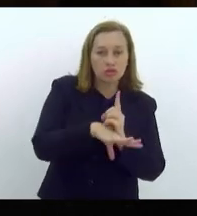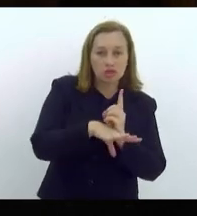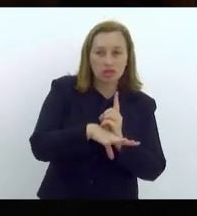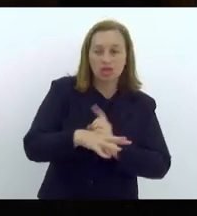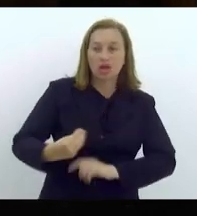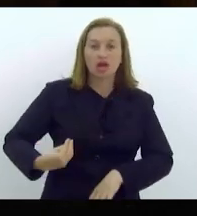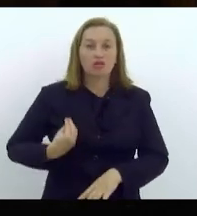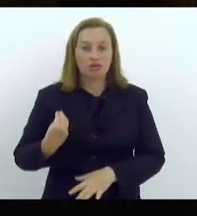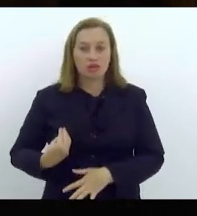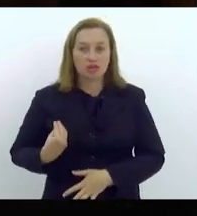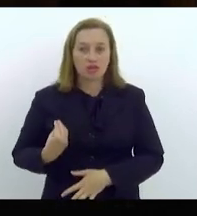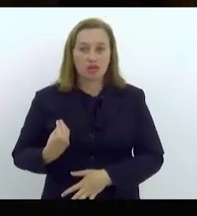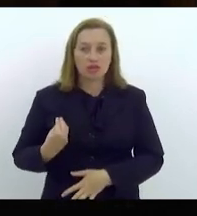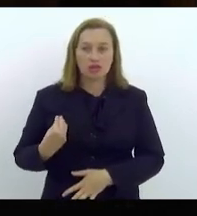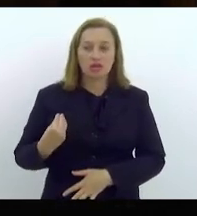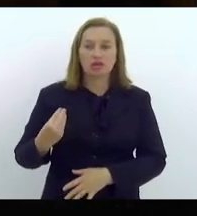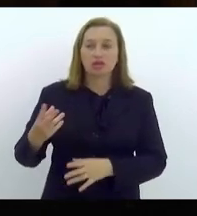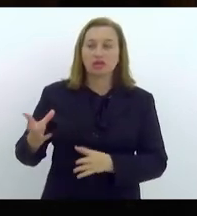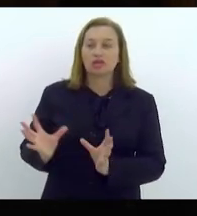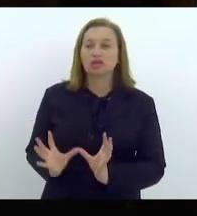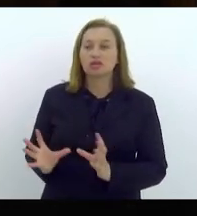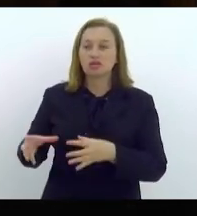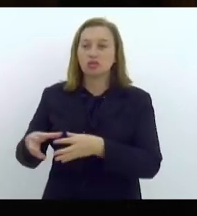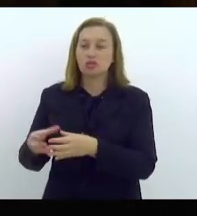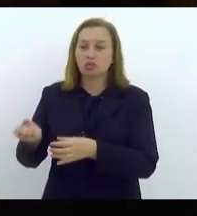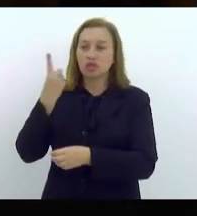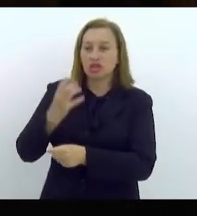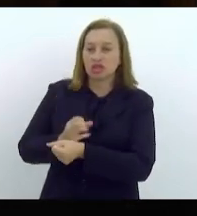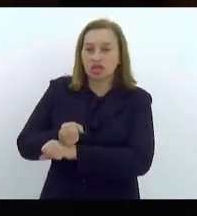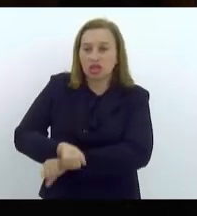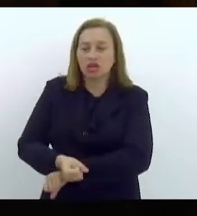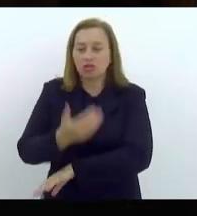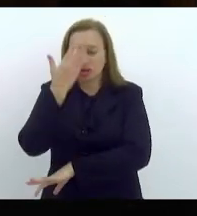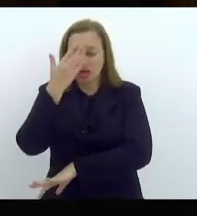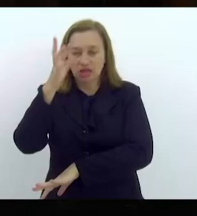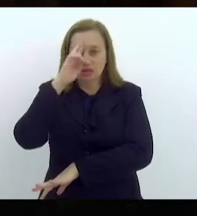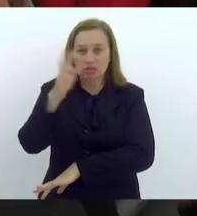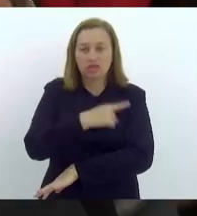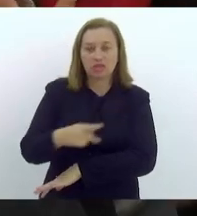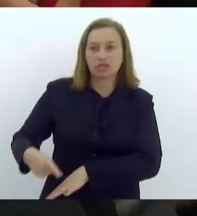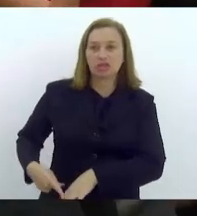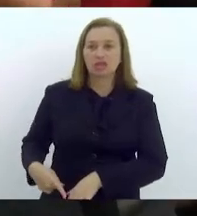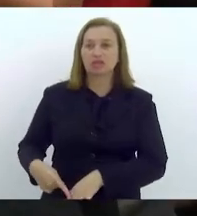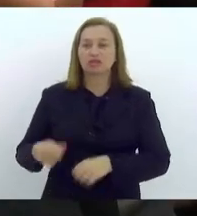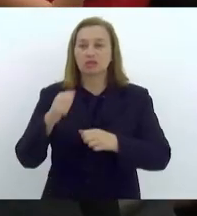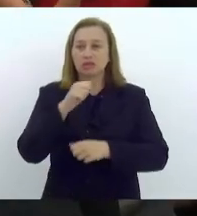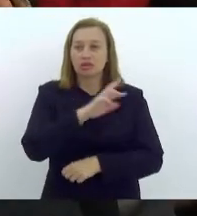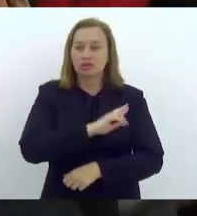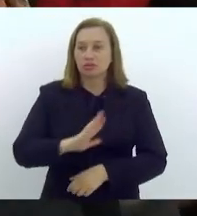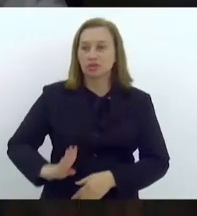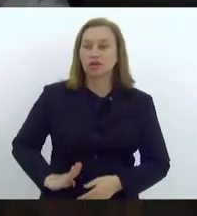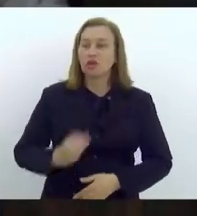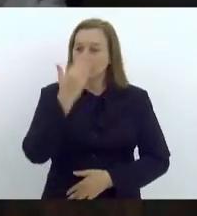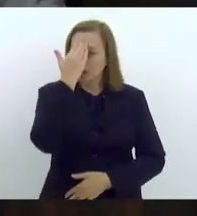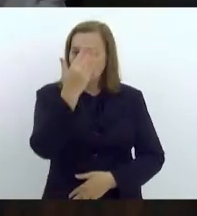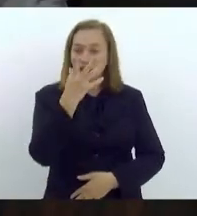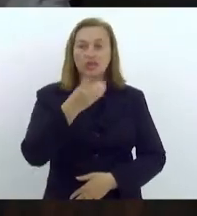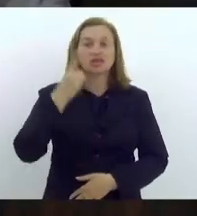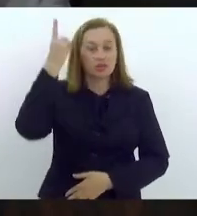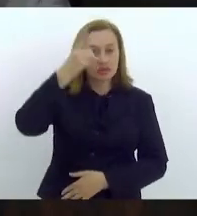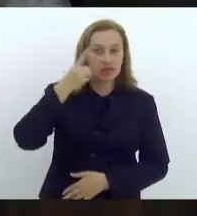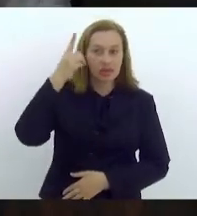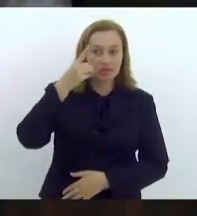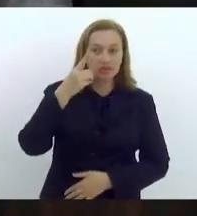sobrevivência dessas comunidades. Obrigado, presidente Parcelar. Obrigado, deputado